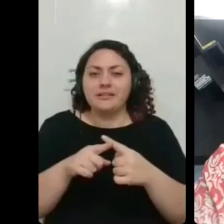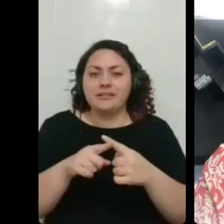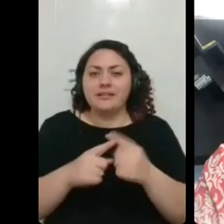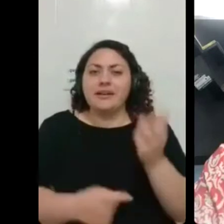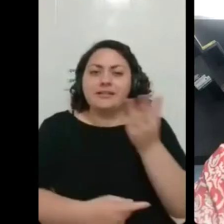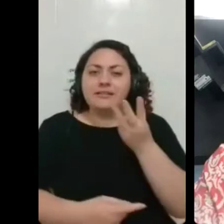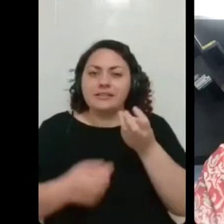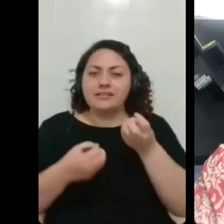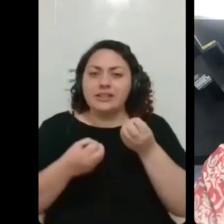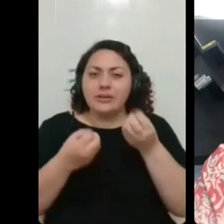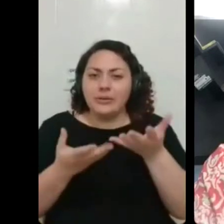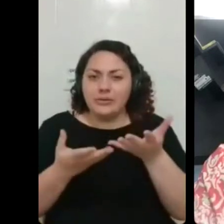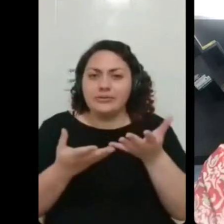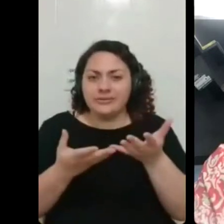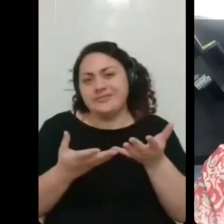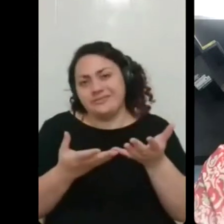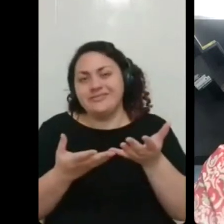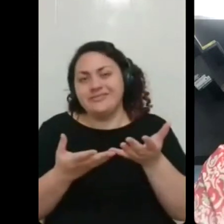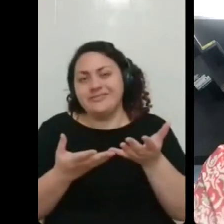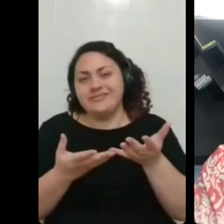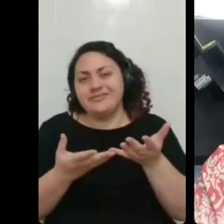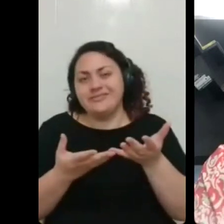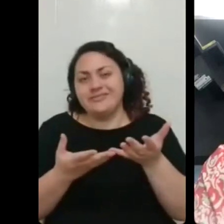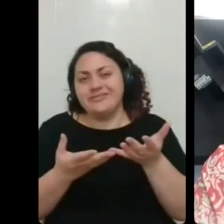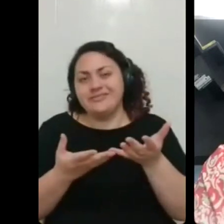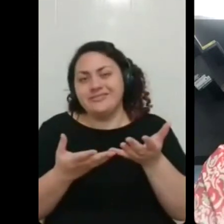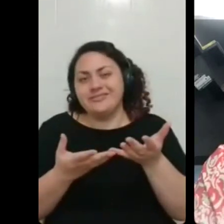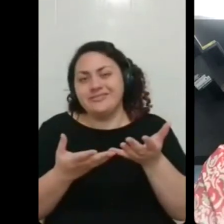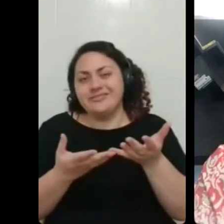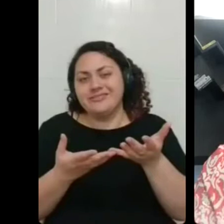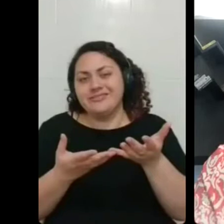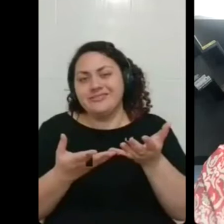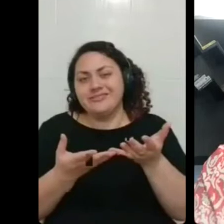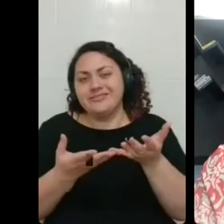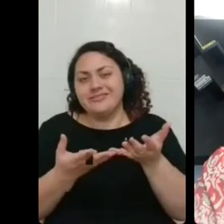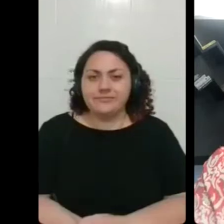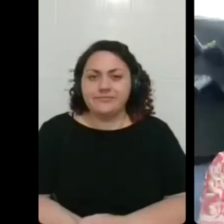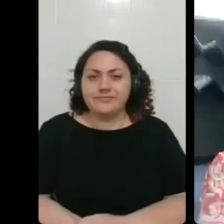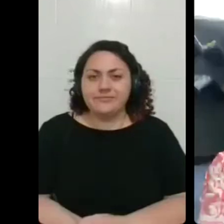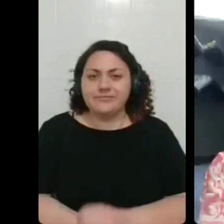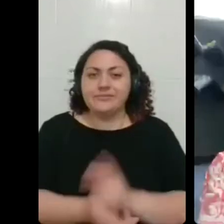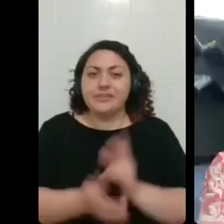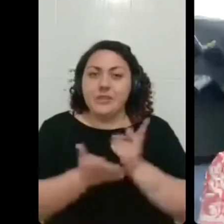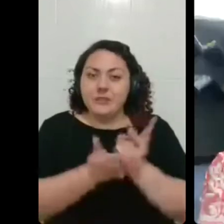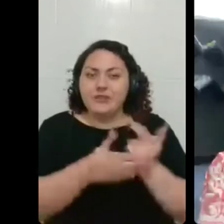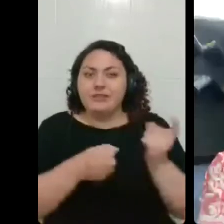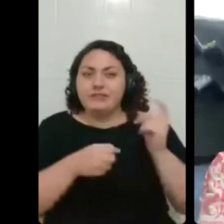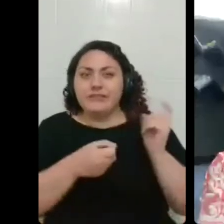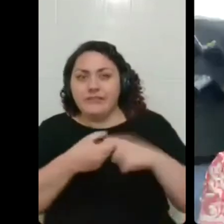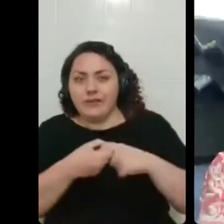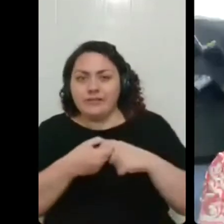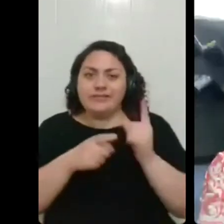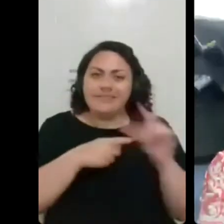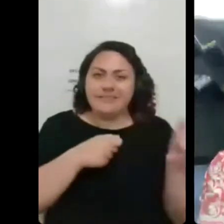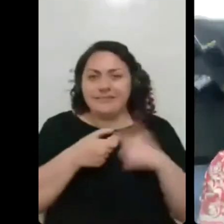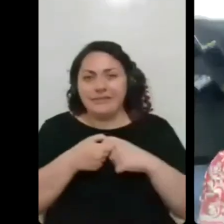compartilhado né estar aqui todo esse tempo e toda a persistência não não só por compartilhado a